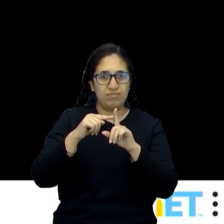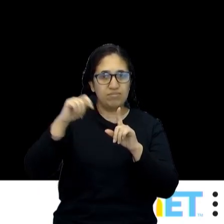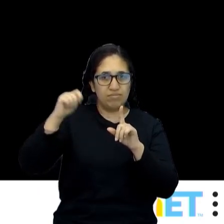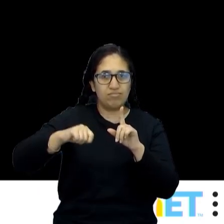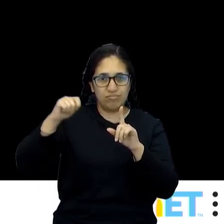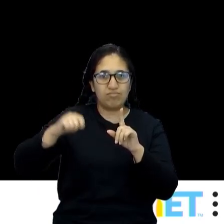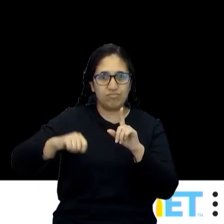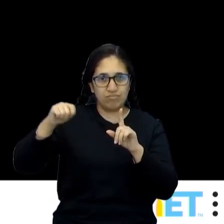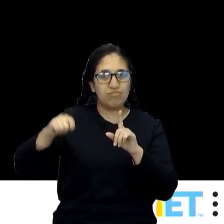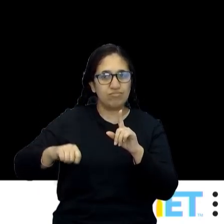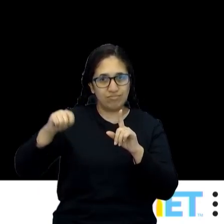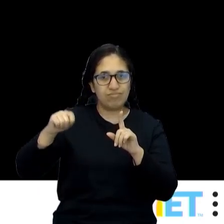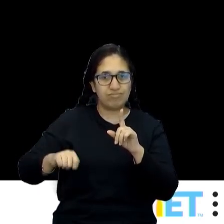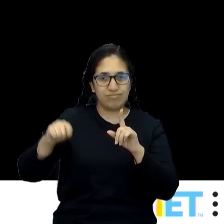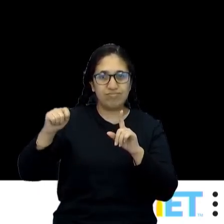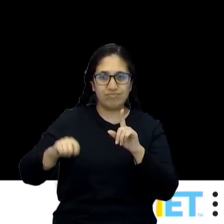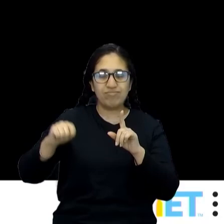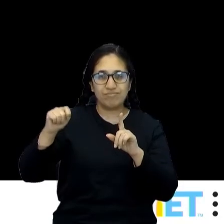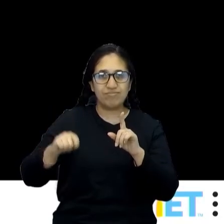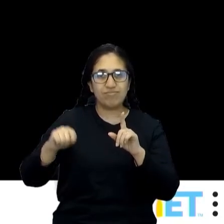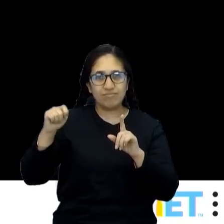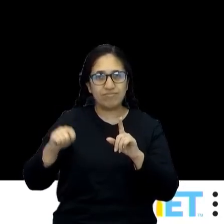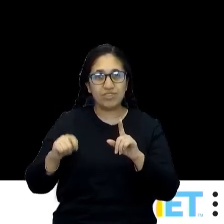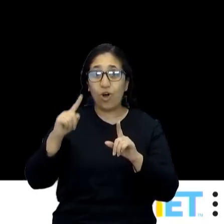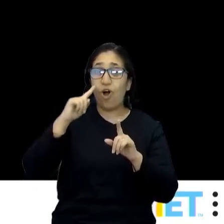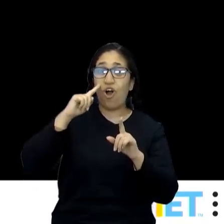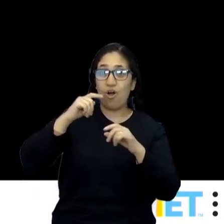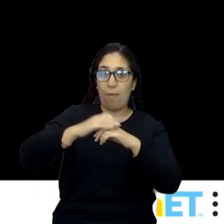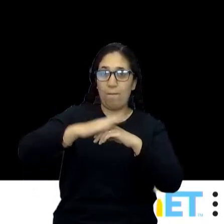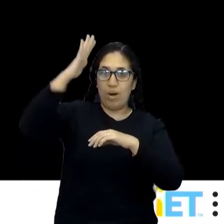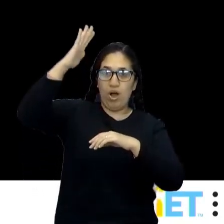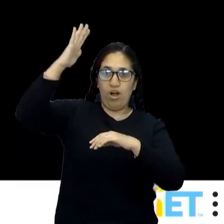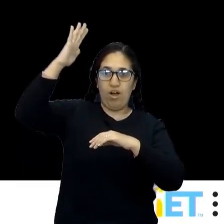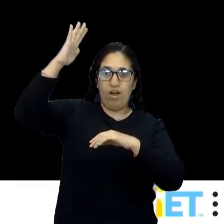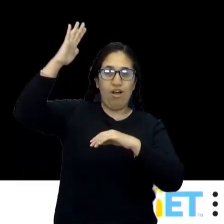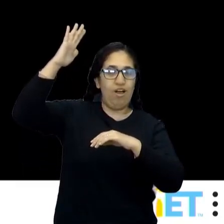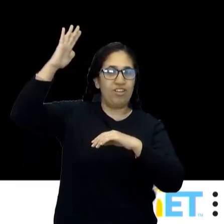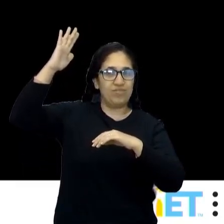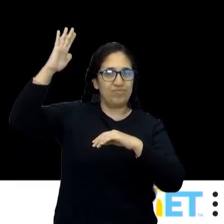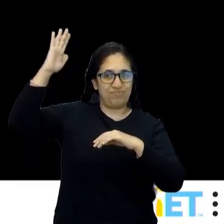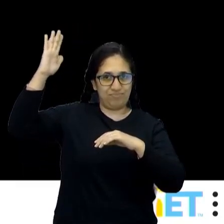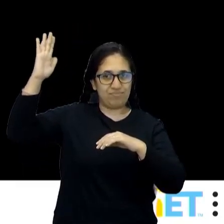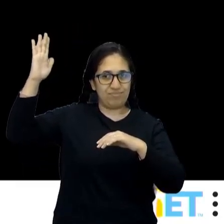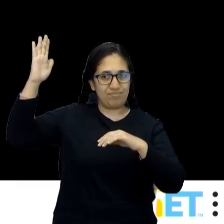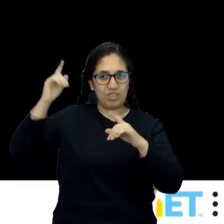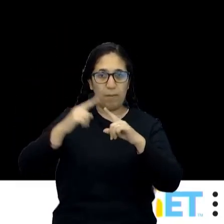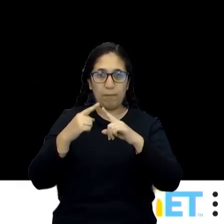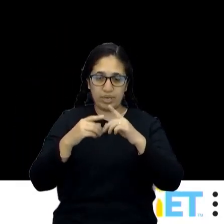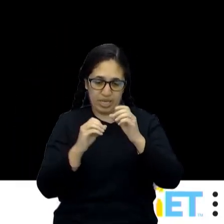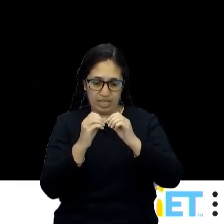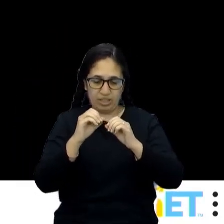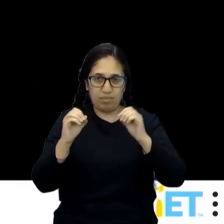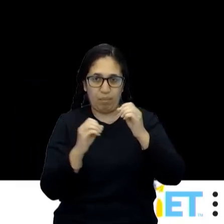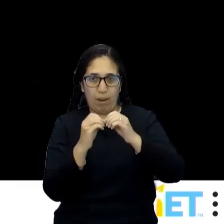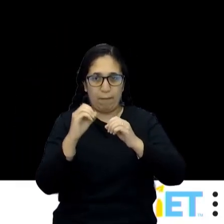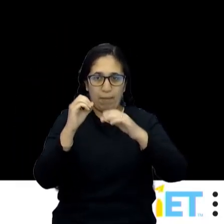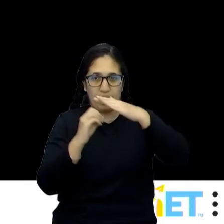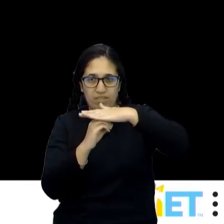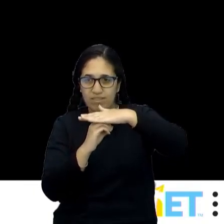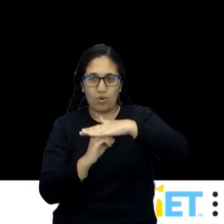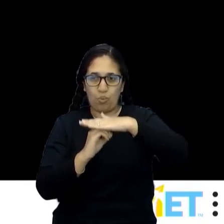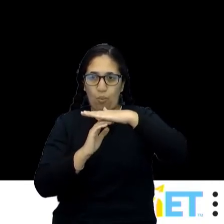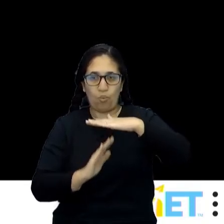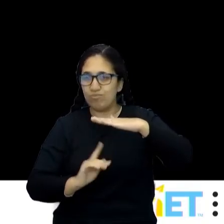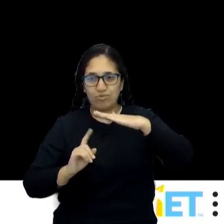Eu espero que dê certo isso. Veja que... olha, o que aconteceu com a tampa? Expandiu, né? A gente não consegue